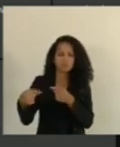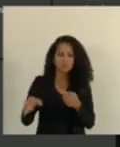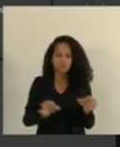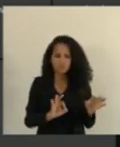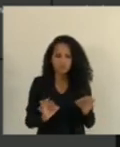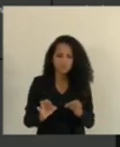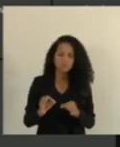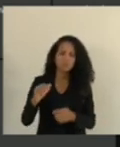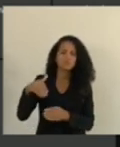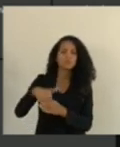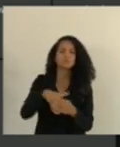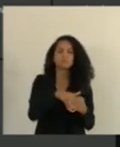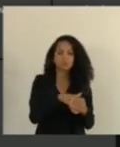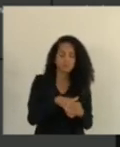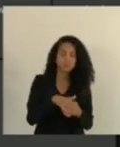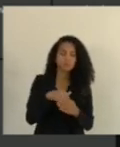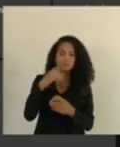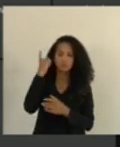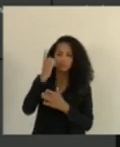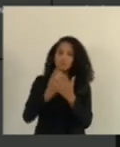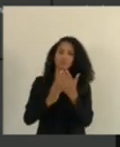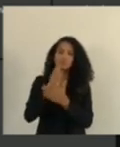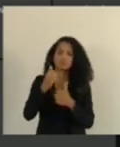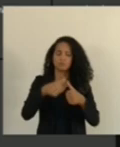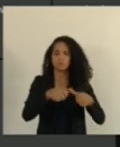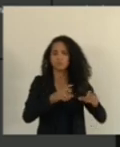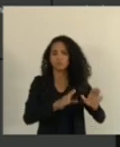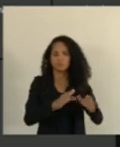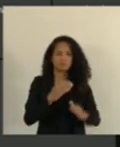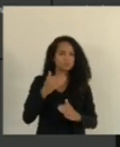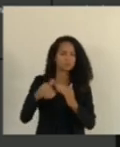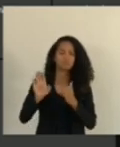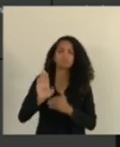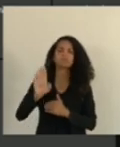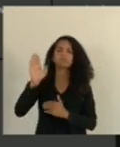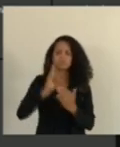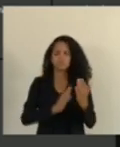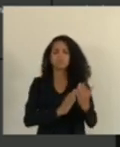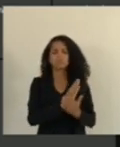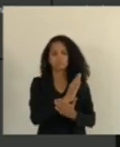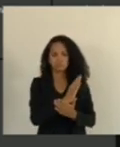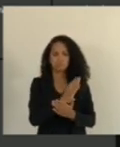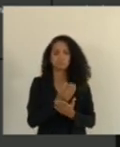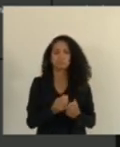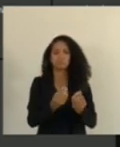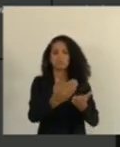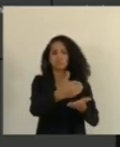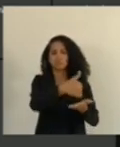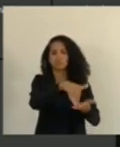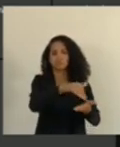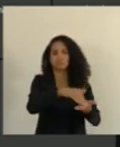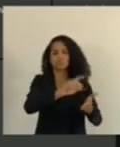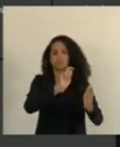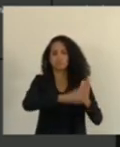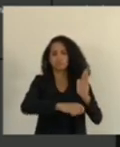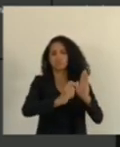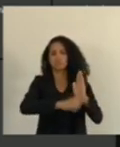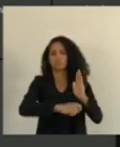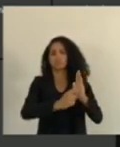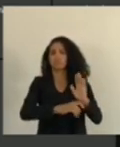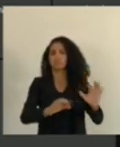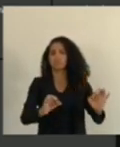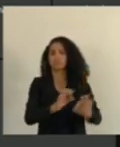votação. Os deputados que aprovam permaneçam como se encontram dos contatos de manifesto. Aprovado. A secretaria para a extração dos